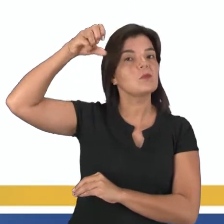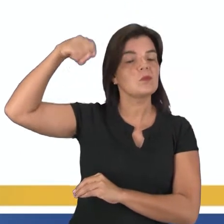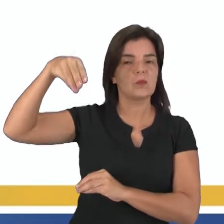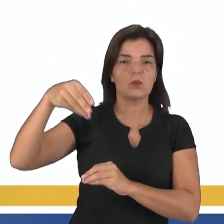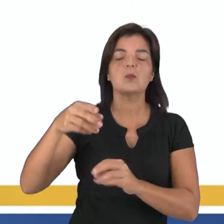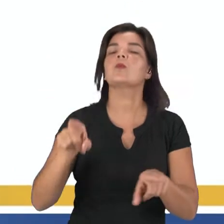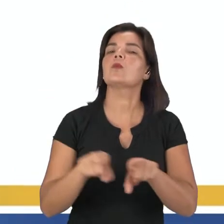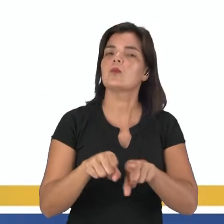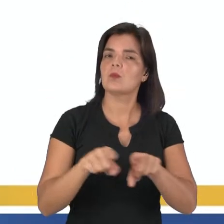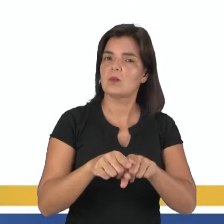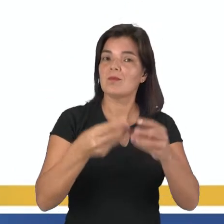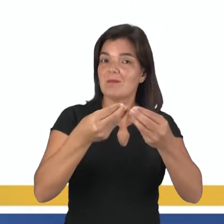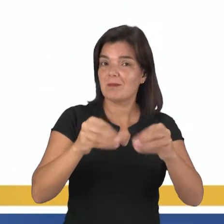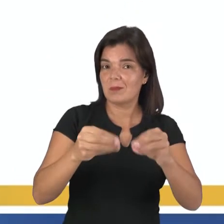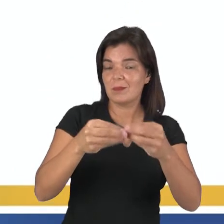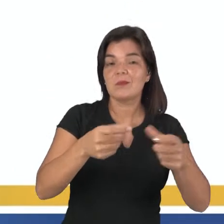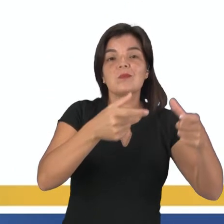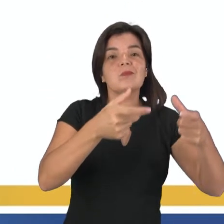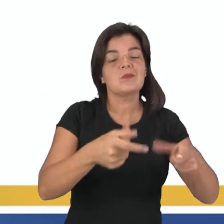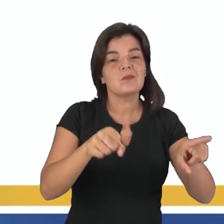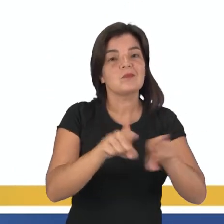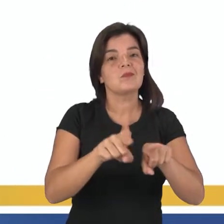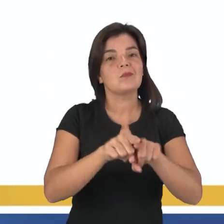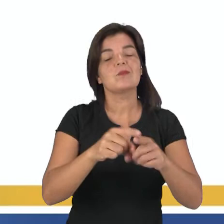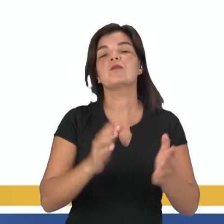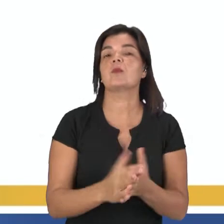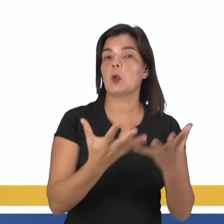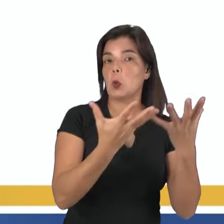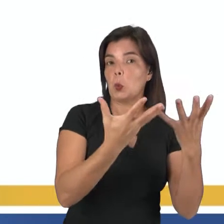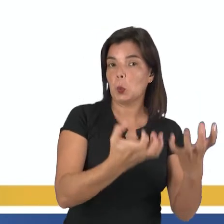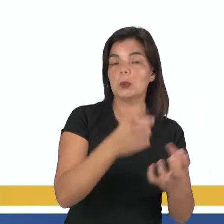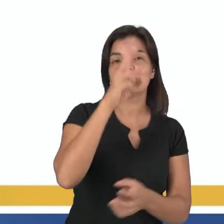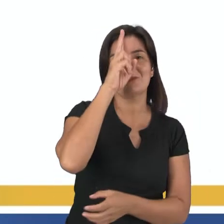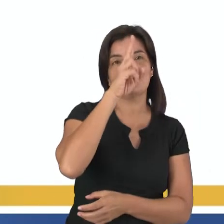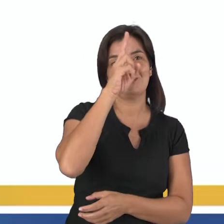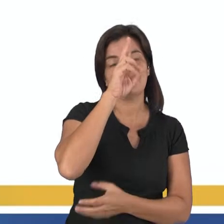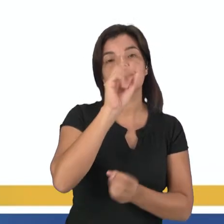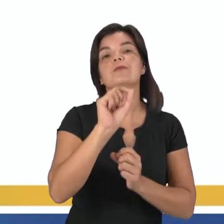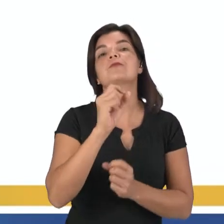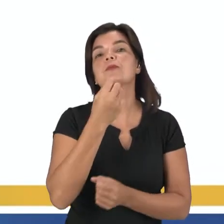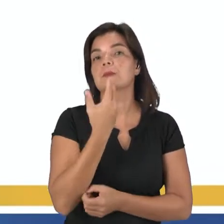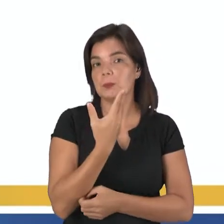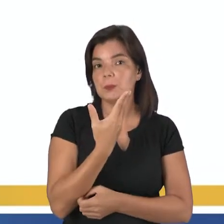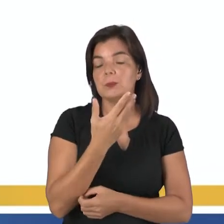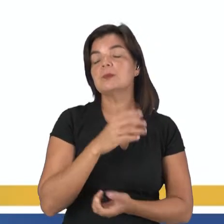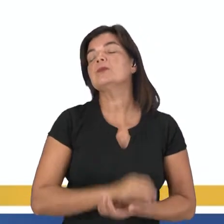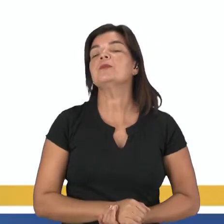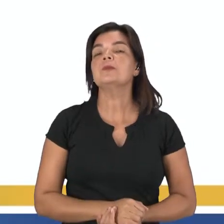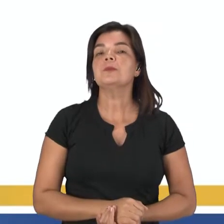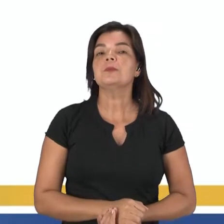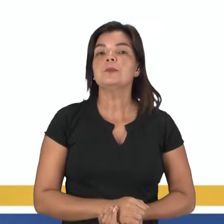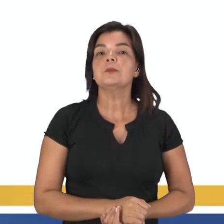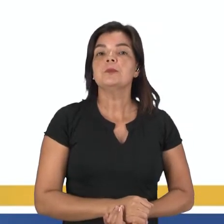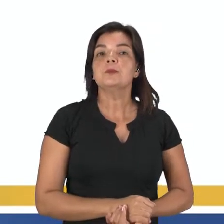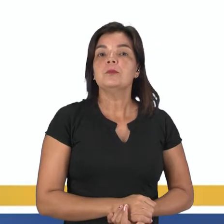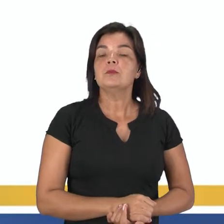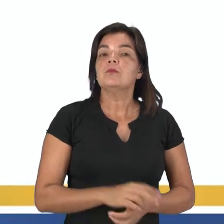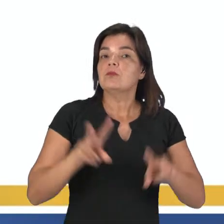pressionados por crise em sua região agravada por secas históricas. E aí é bom fazer um